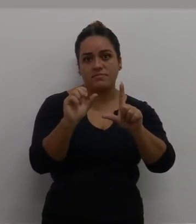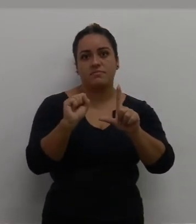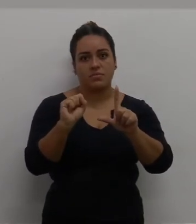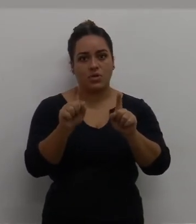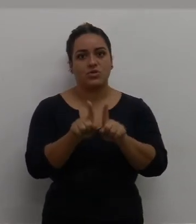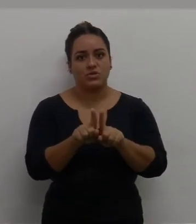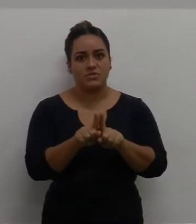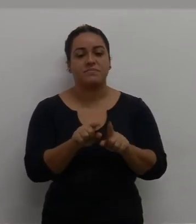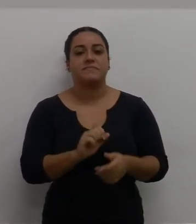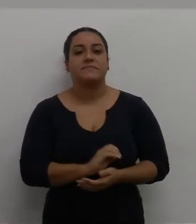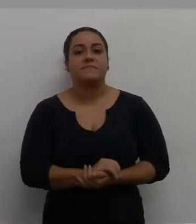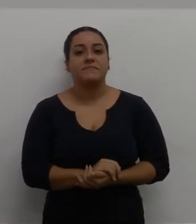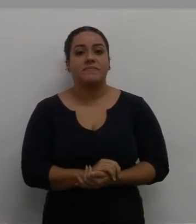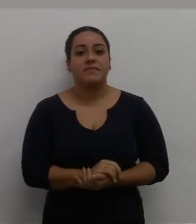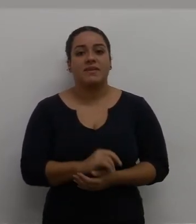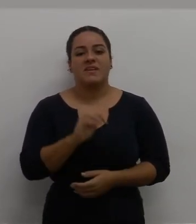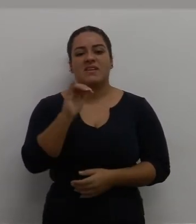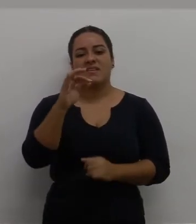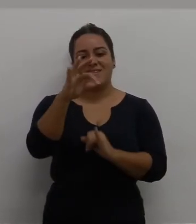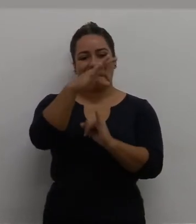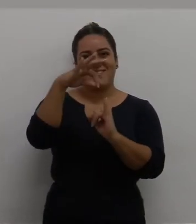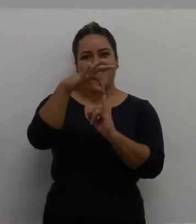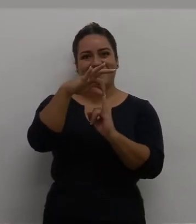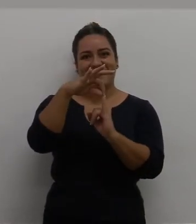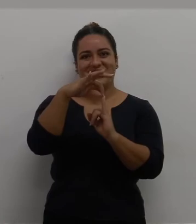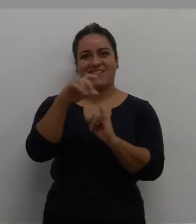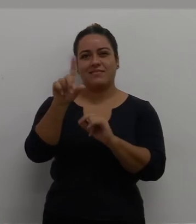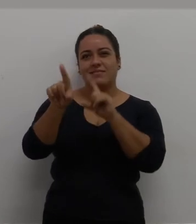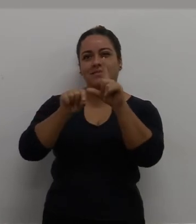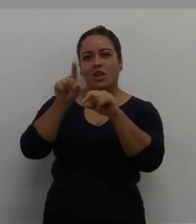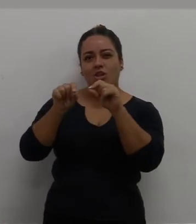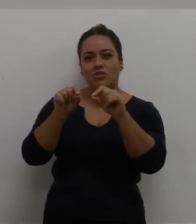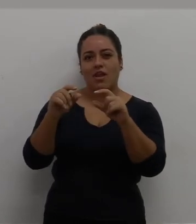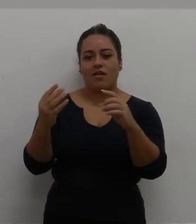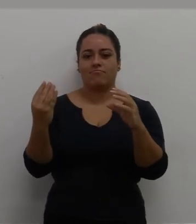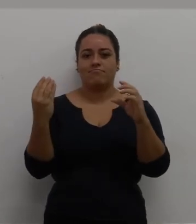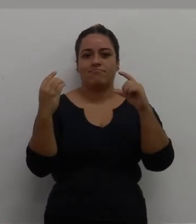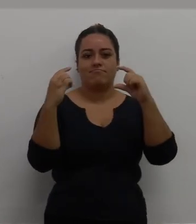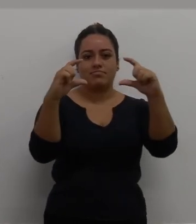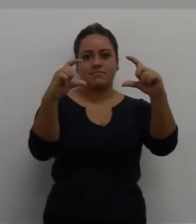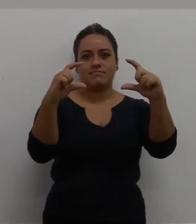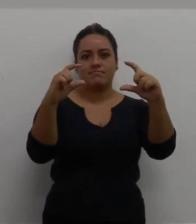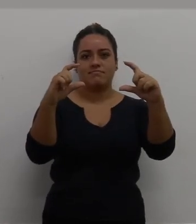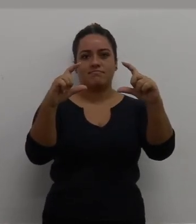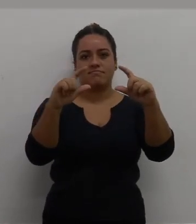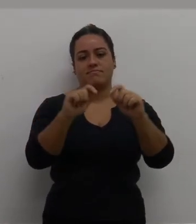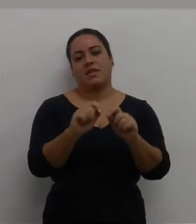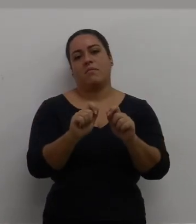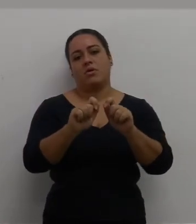aqui, a logo do IFES, a logo do IFES seleciona aqui, ela já vem para cá.